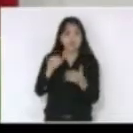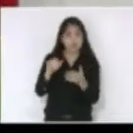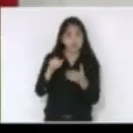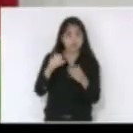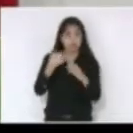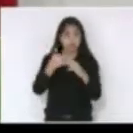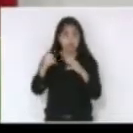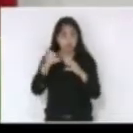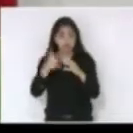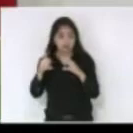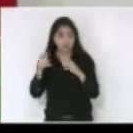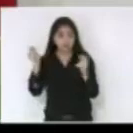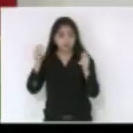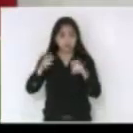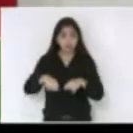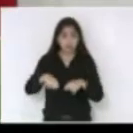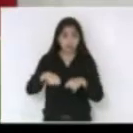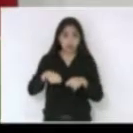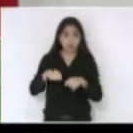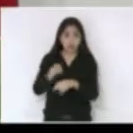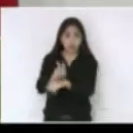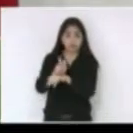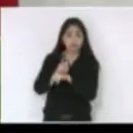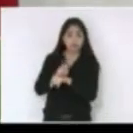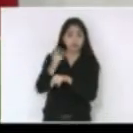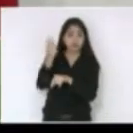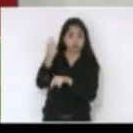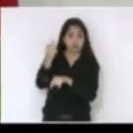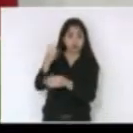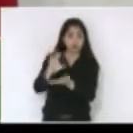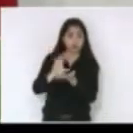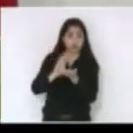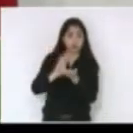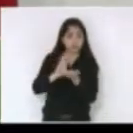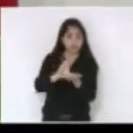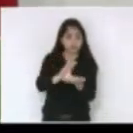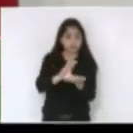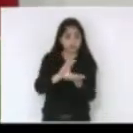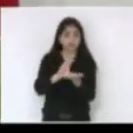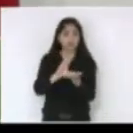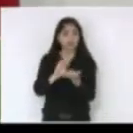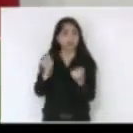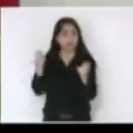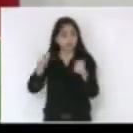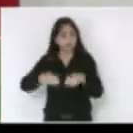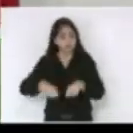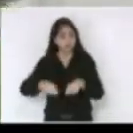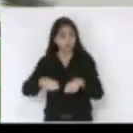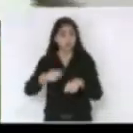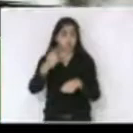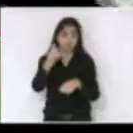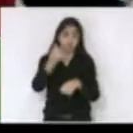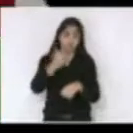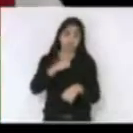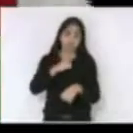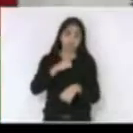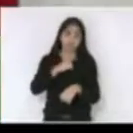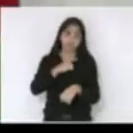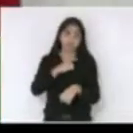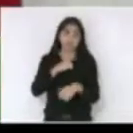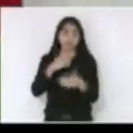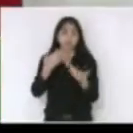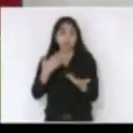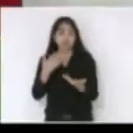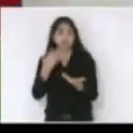contrair esse empréstimo é porque tem lastro é porque tem credibilidade tem crédito e a